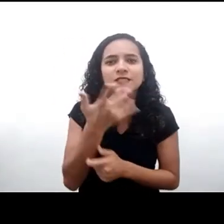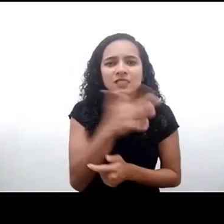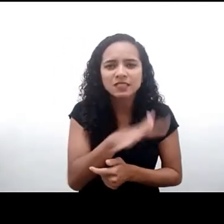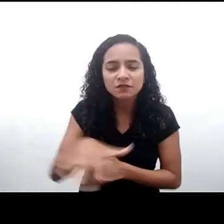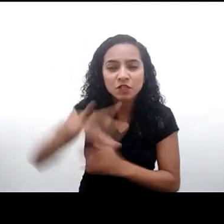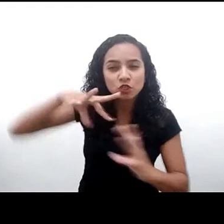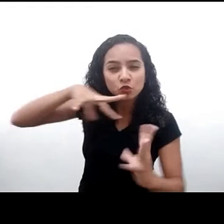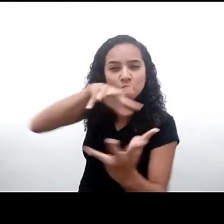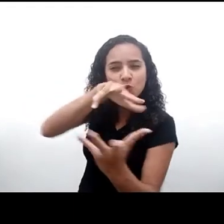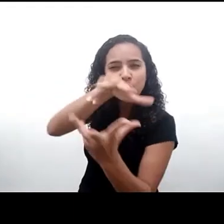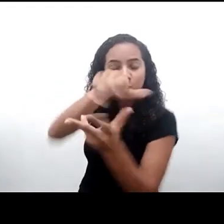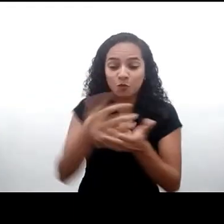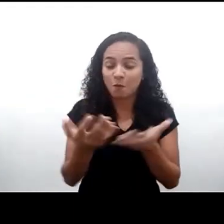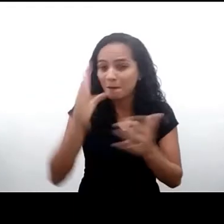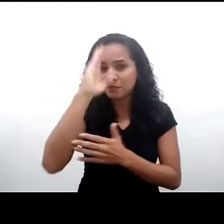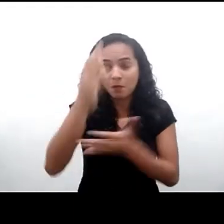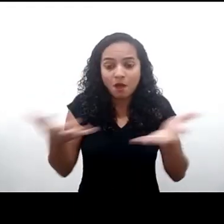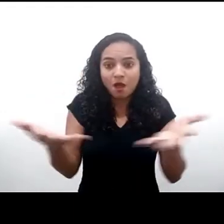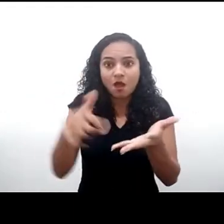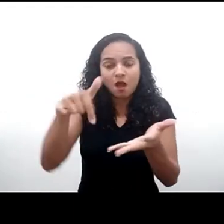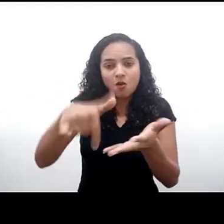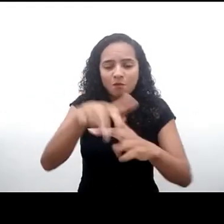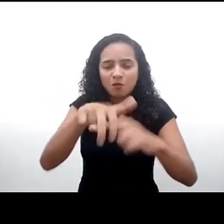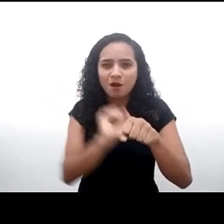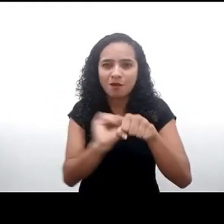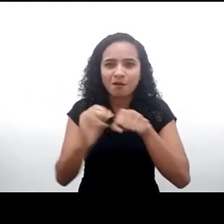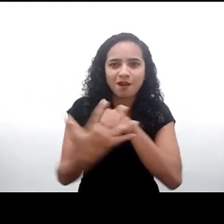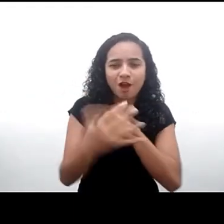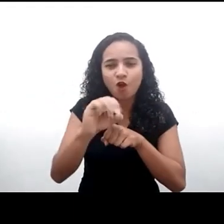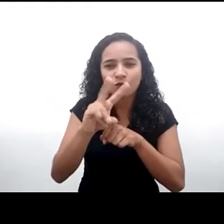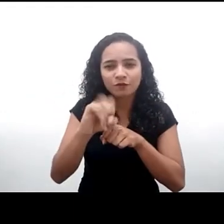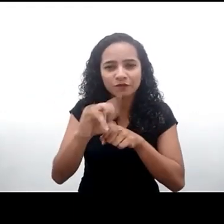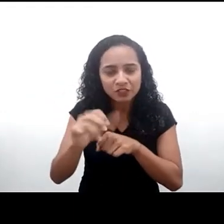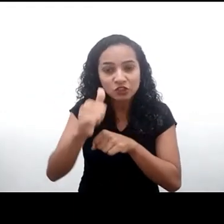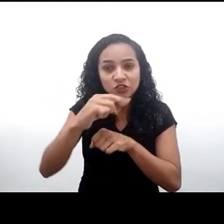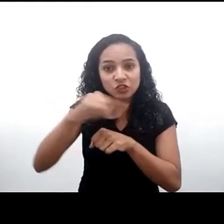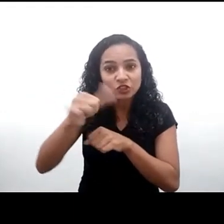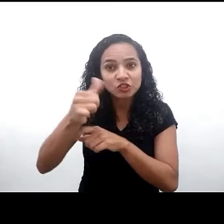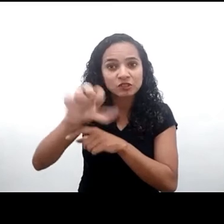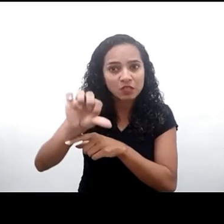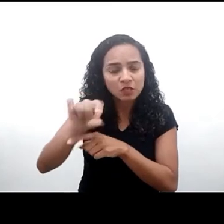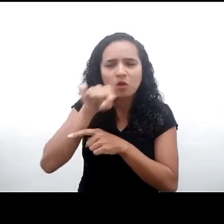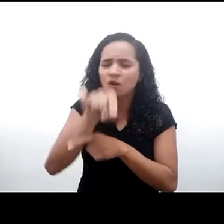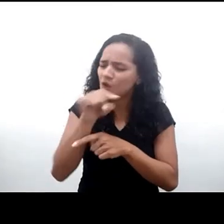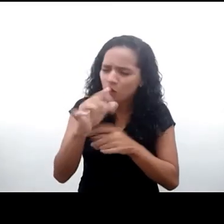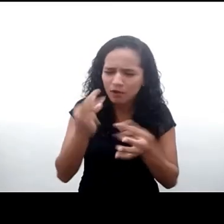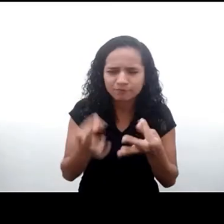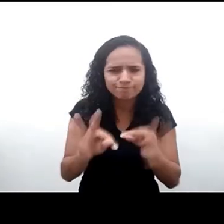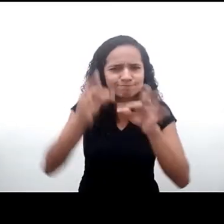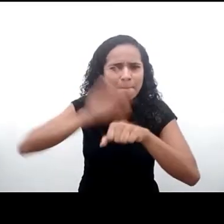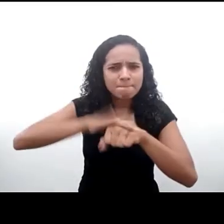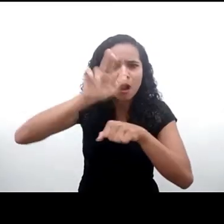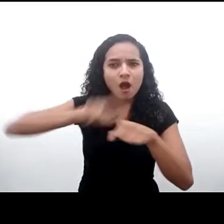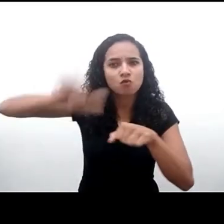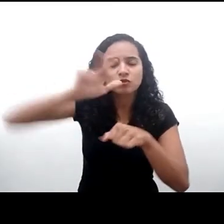Principalmente nesse momento em que devido à pandemia de Covid-19, testemunhamos um aumento ainda maior no uso de tecnologias também por crianças.